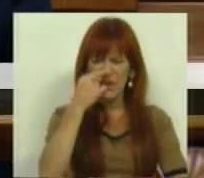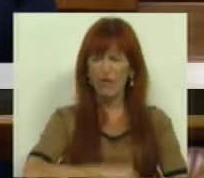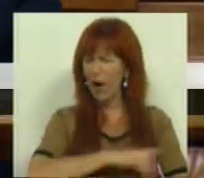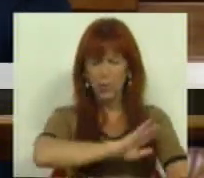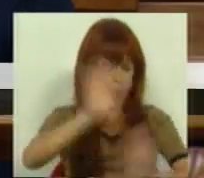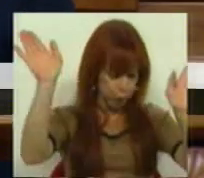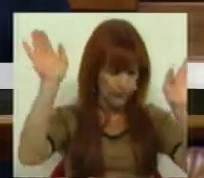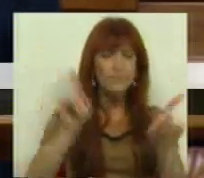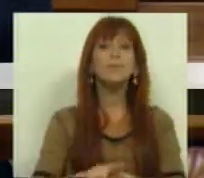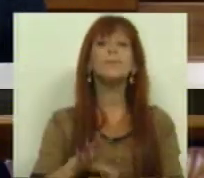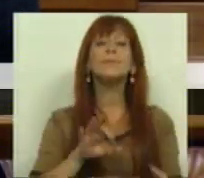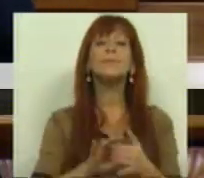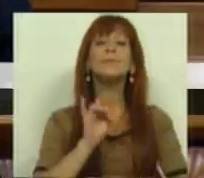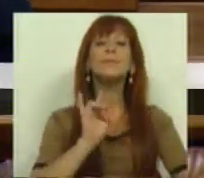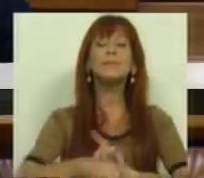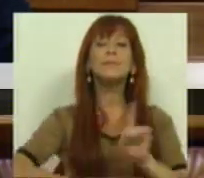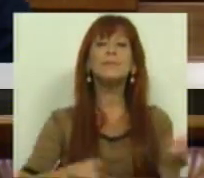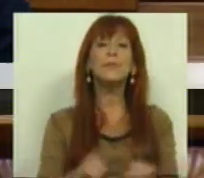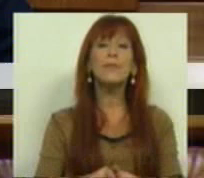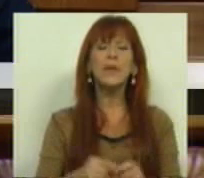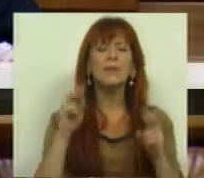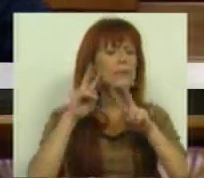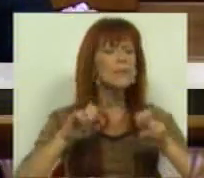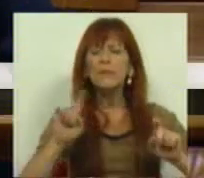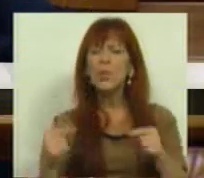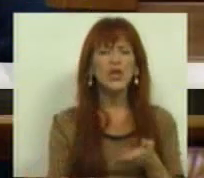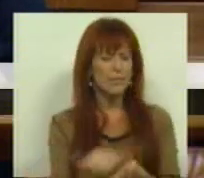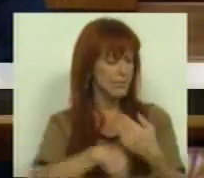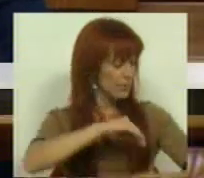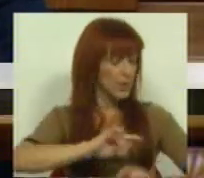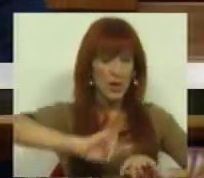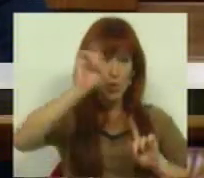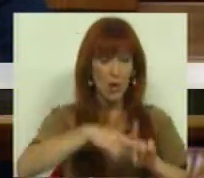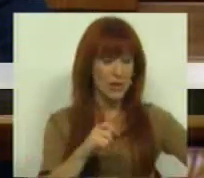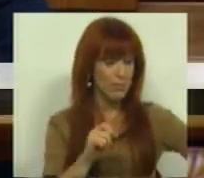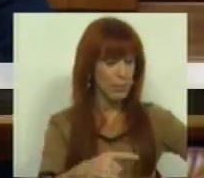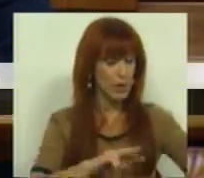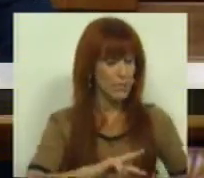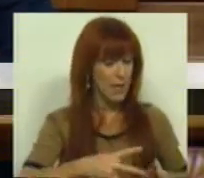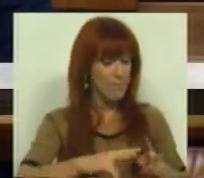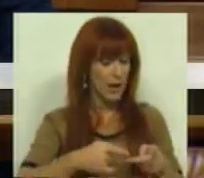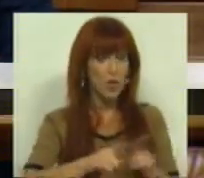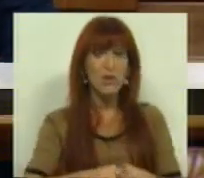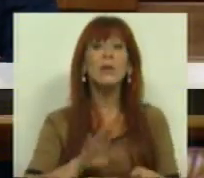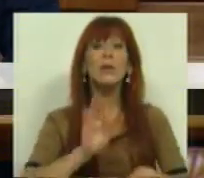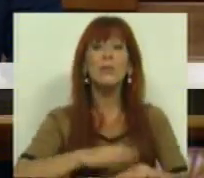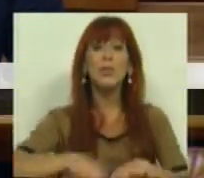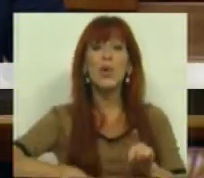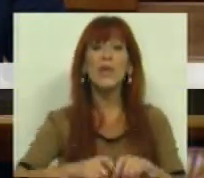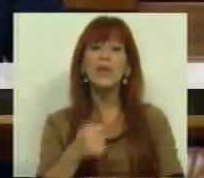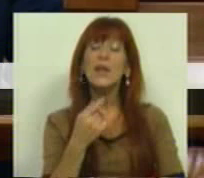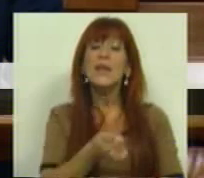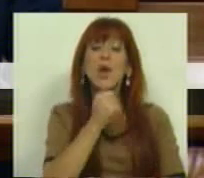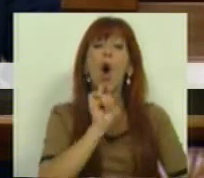redondamente no que diz respeito ao apuramento do rendimento anual bruto corrigido para efeitos de